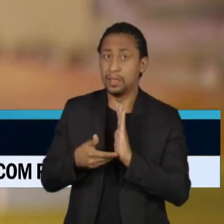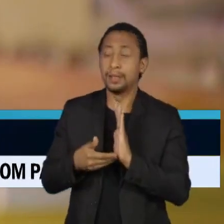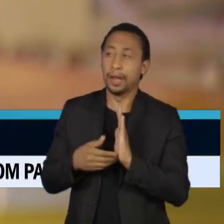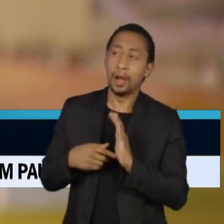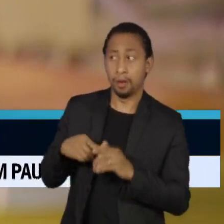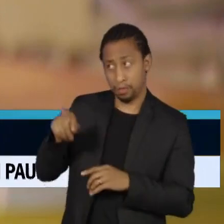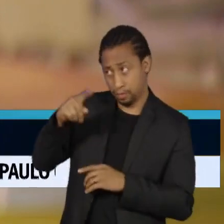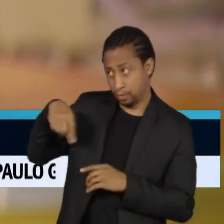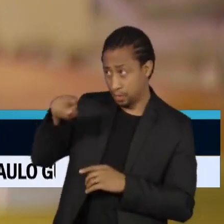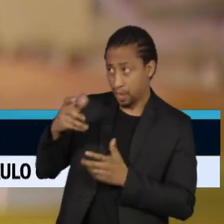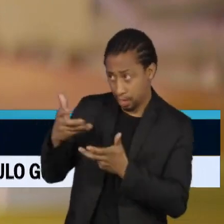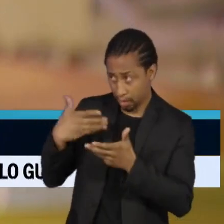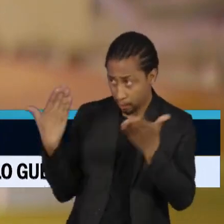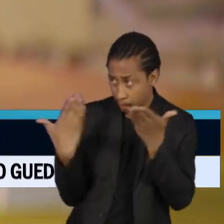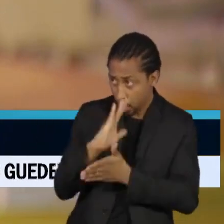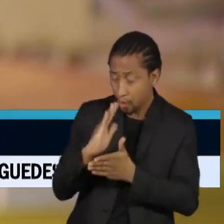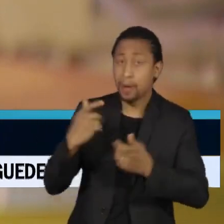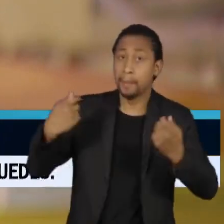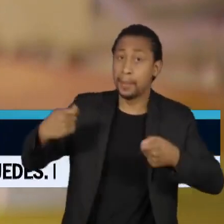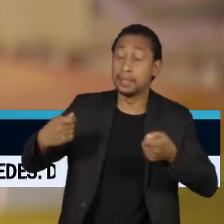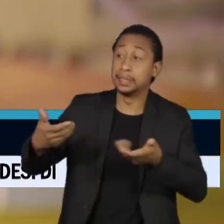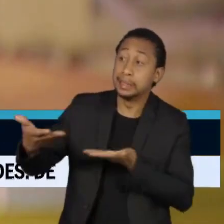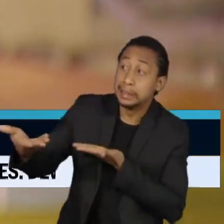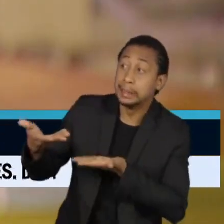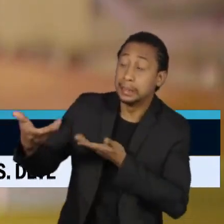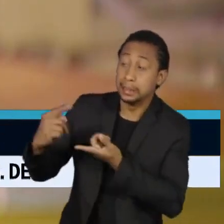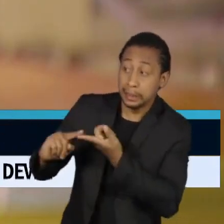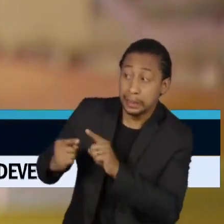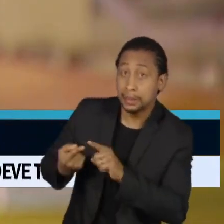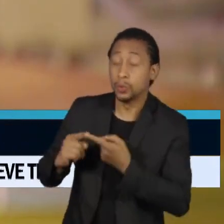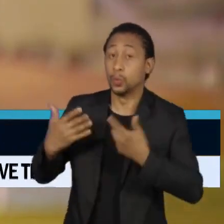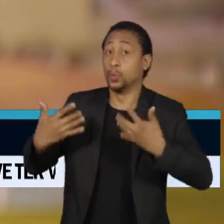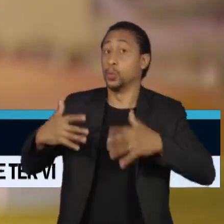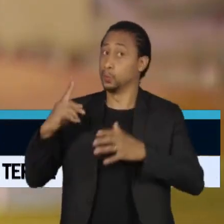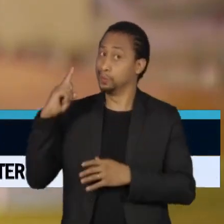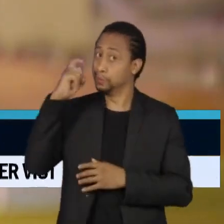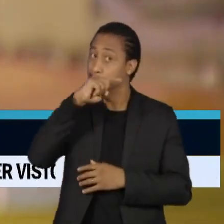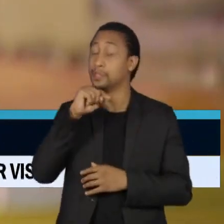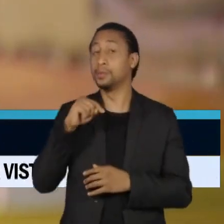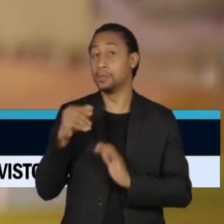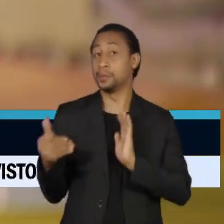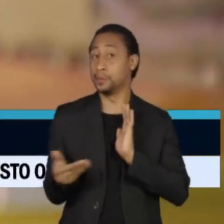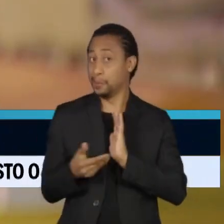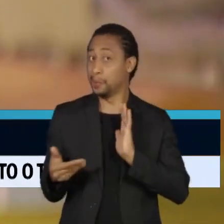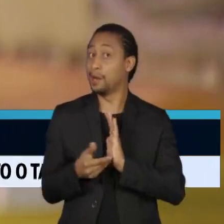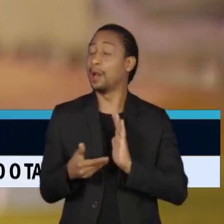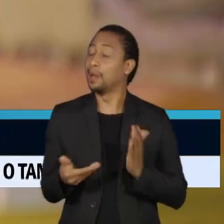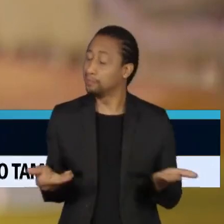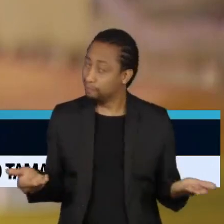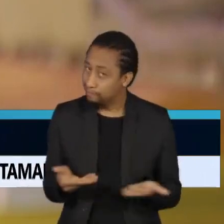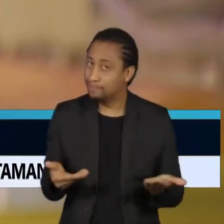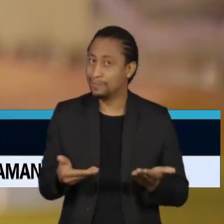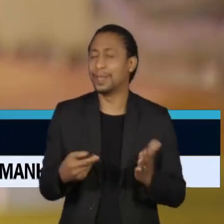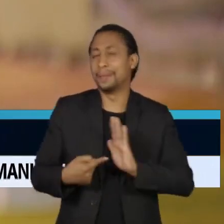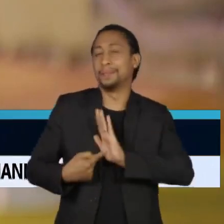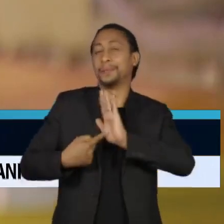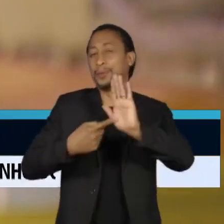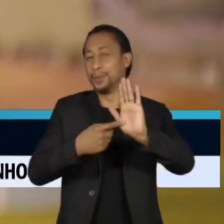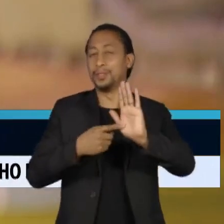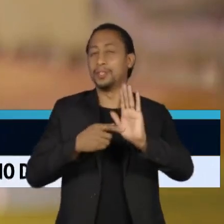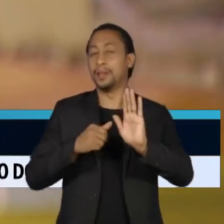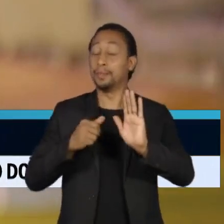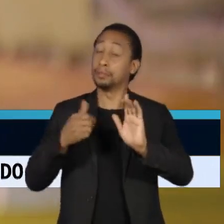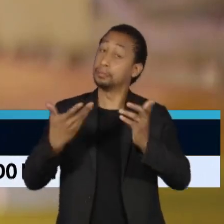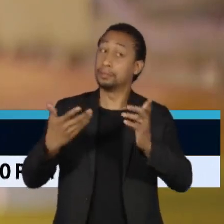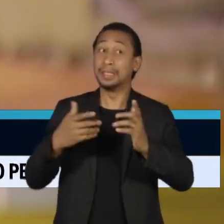talvez nunca tenha sido tão utilizada no Congresso Nacional como nos tempos atuais. A frase, criada por um